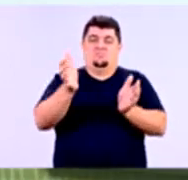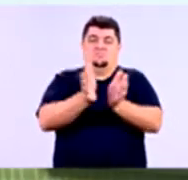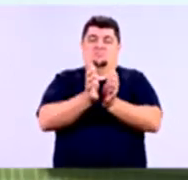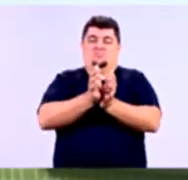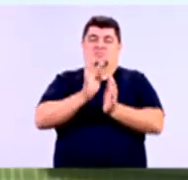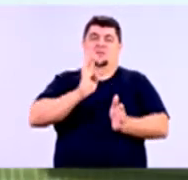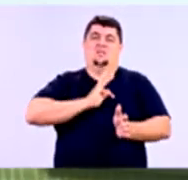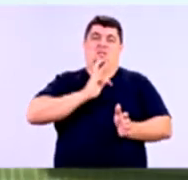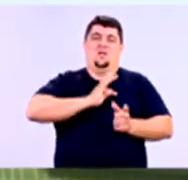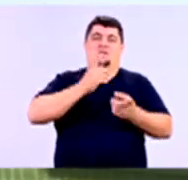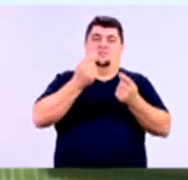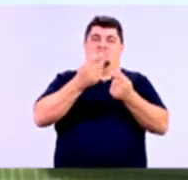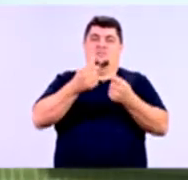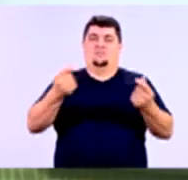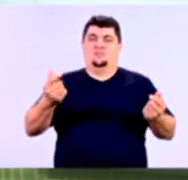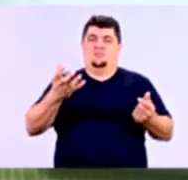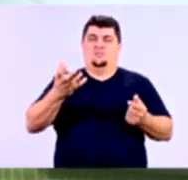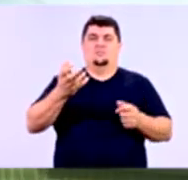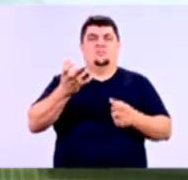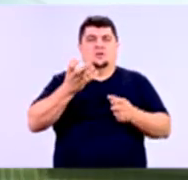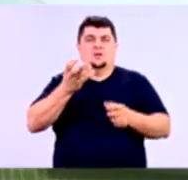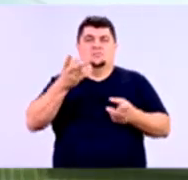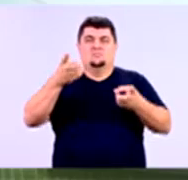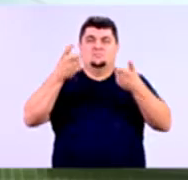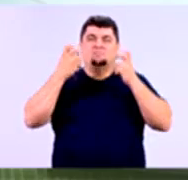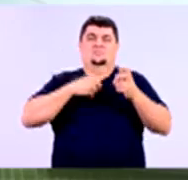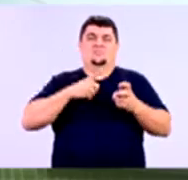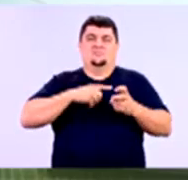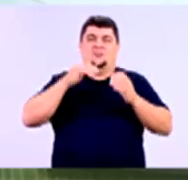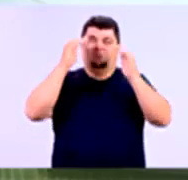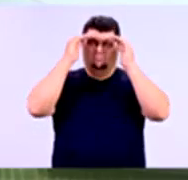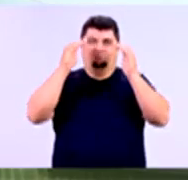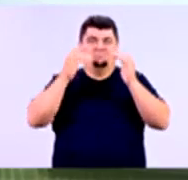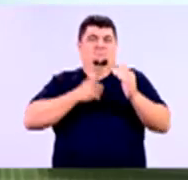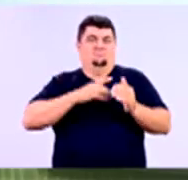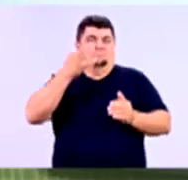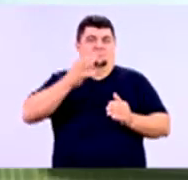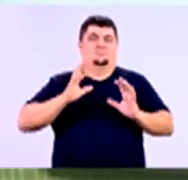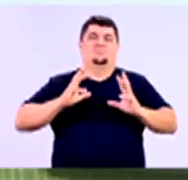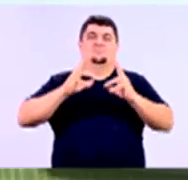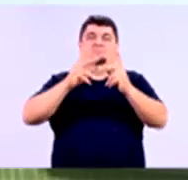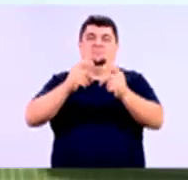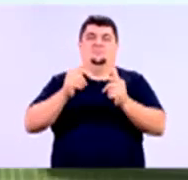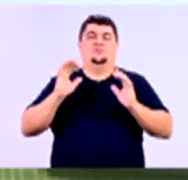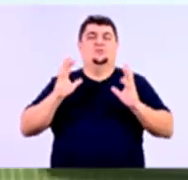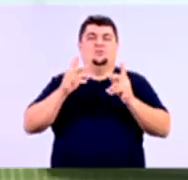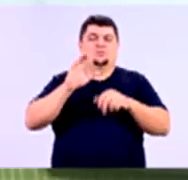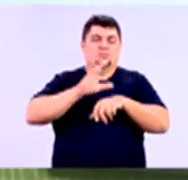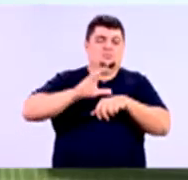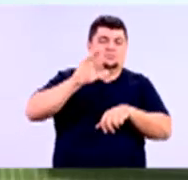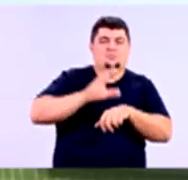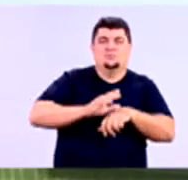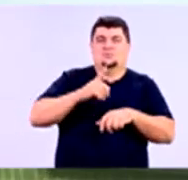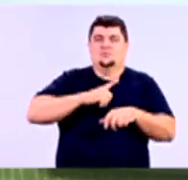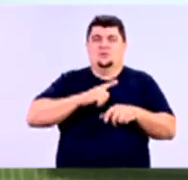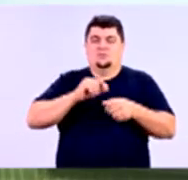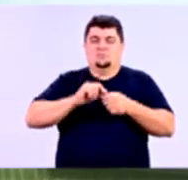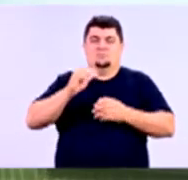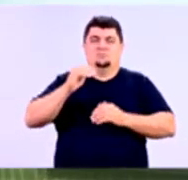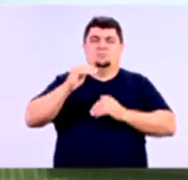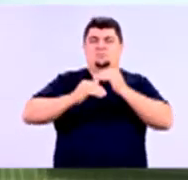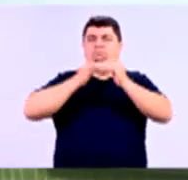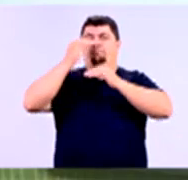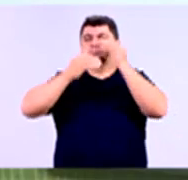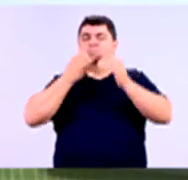finanças. Espero que vocês estejam percebendo todo esse carinho, toda essa atenção que a gente se dedicou durante todo o curso para construir esse curso para